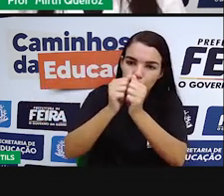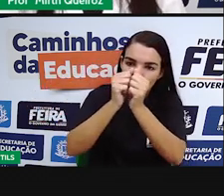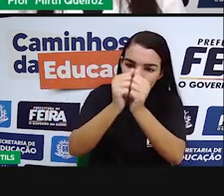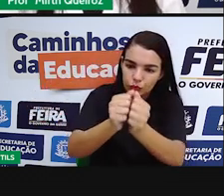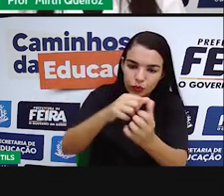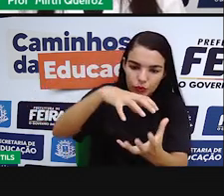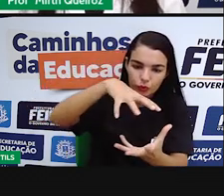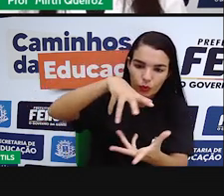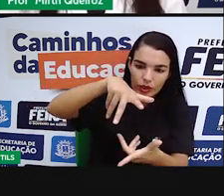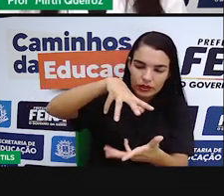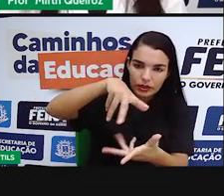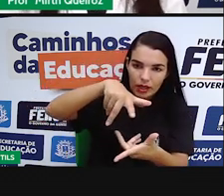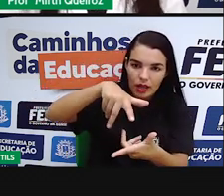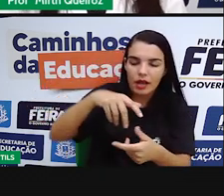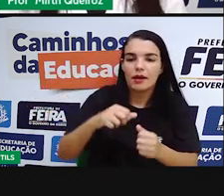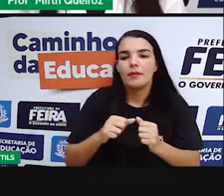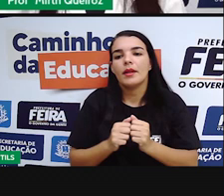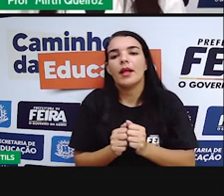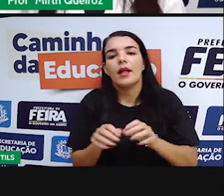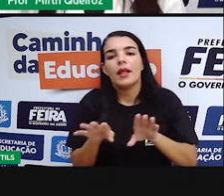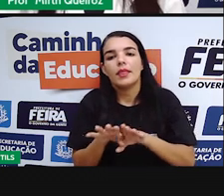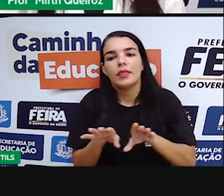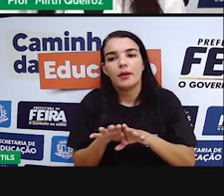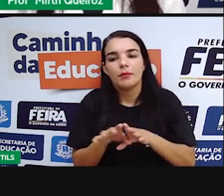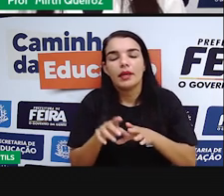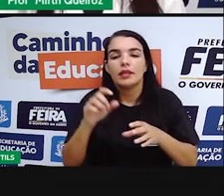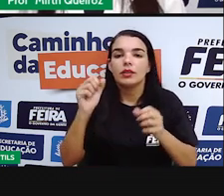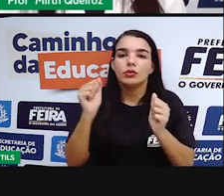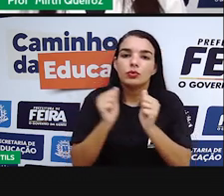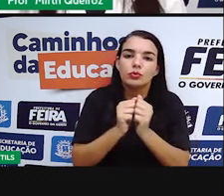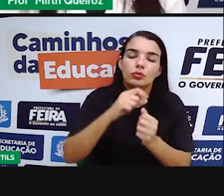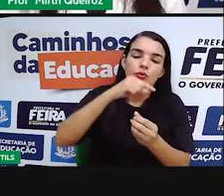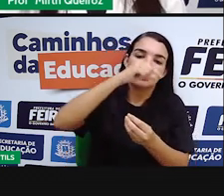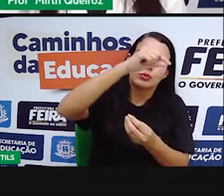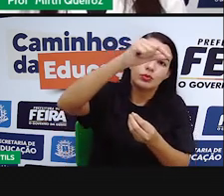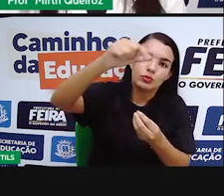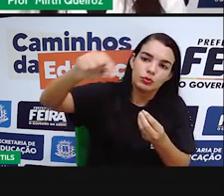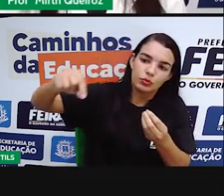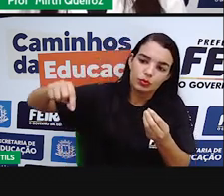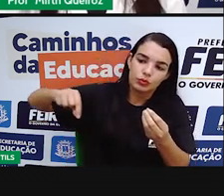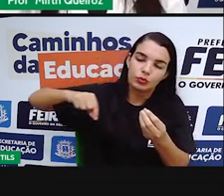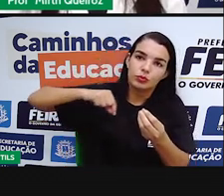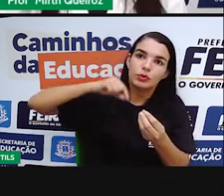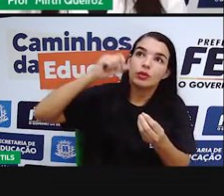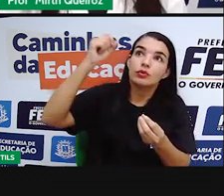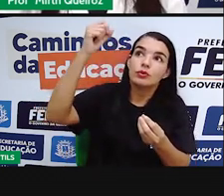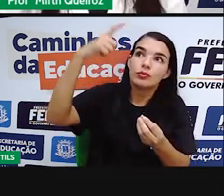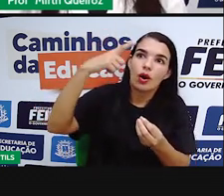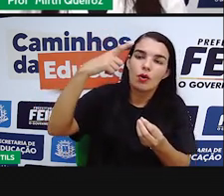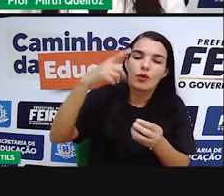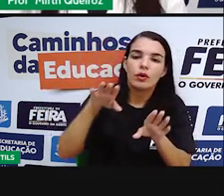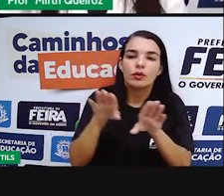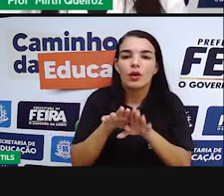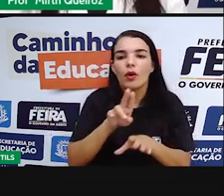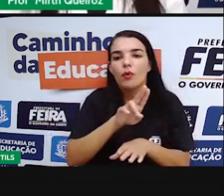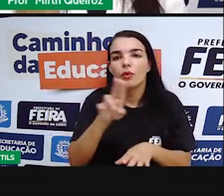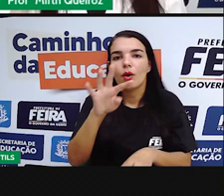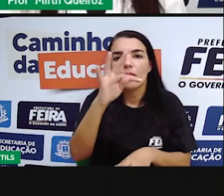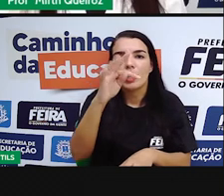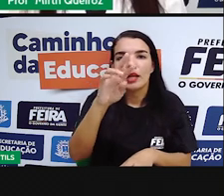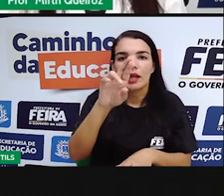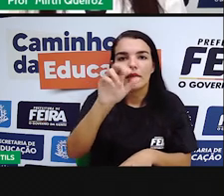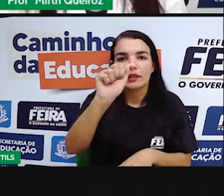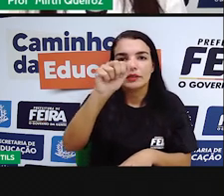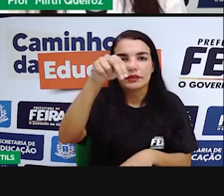de translação ao redor do Sol. no chamado movimento de translação da Lua,